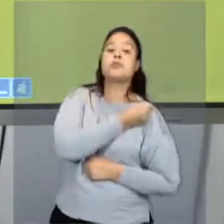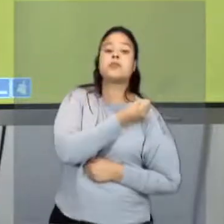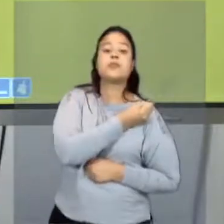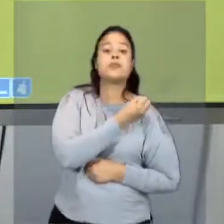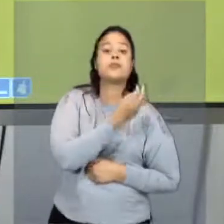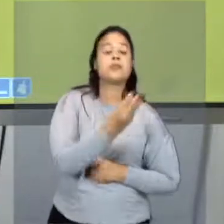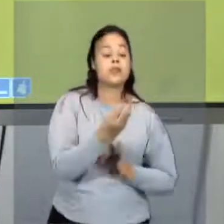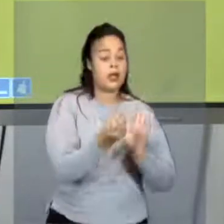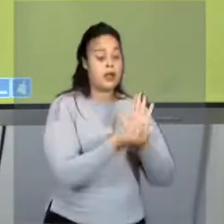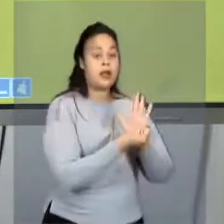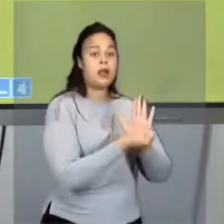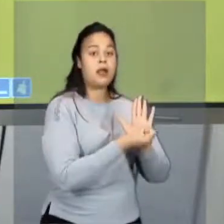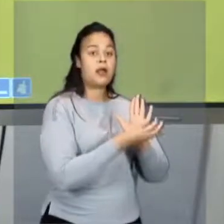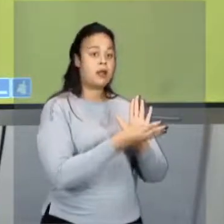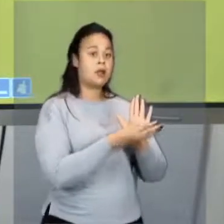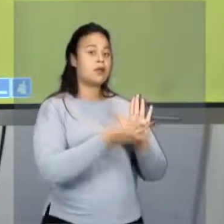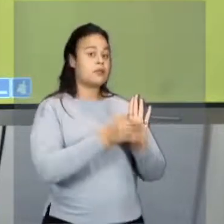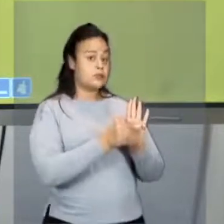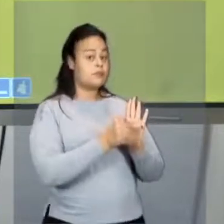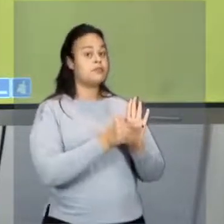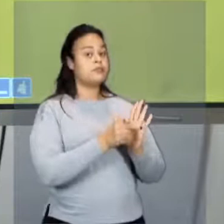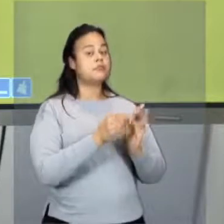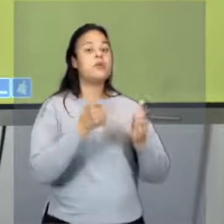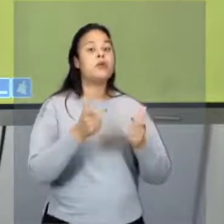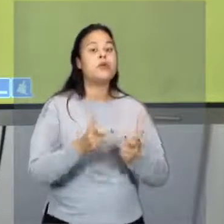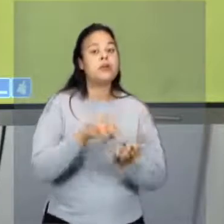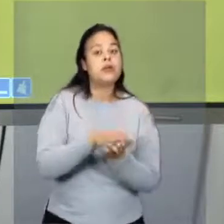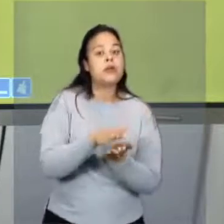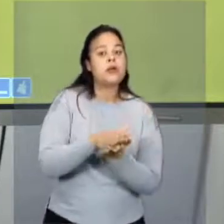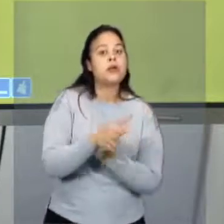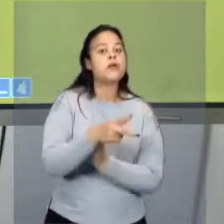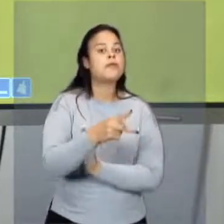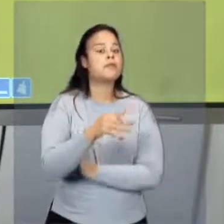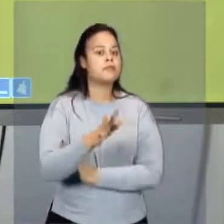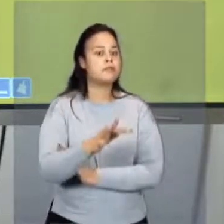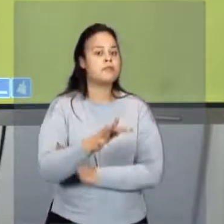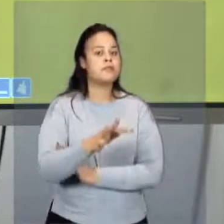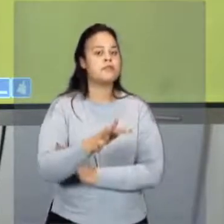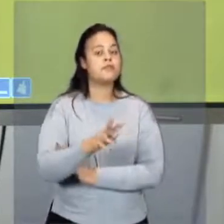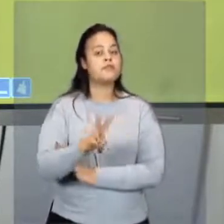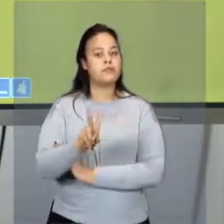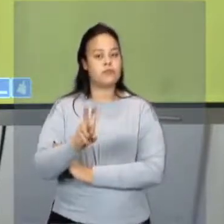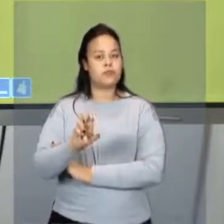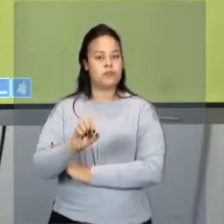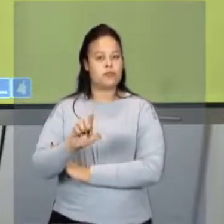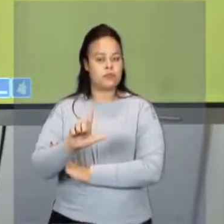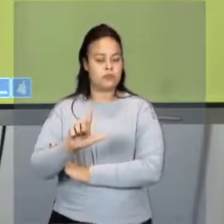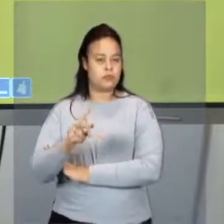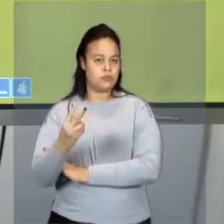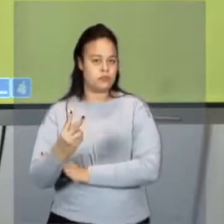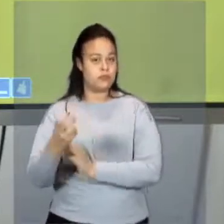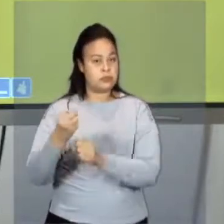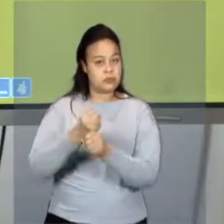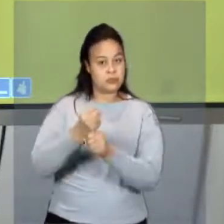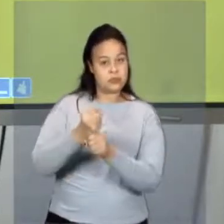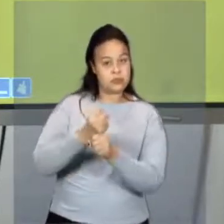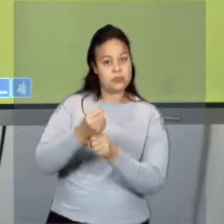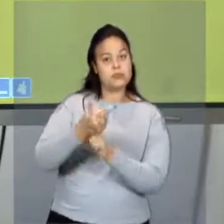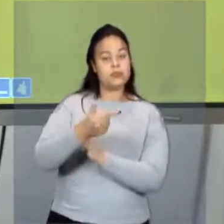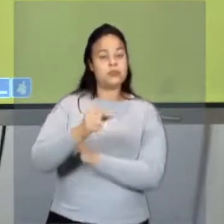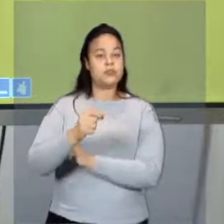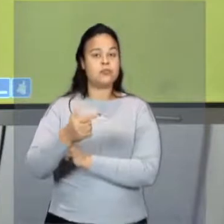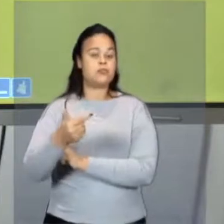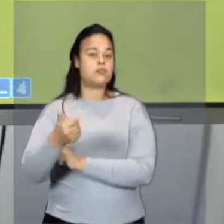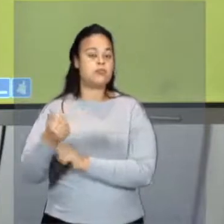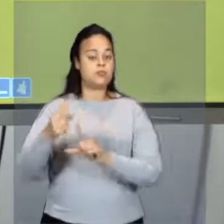da página 37, do nosso PET, tá? Volume 2, 2021. Observe o gráfico